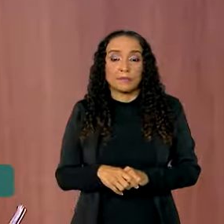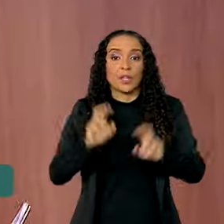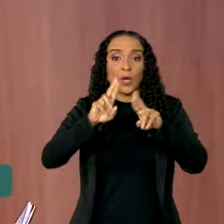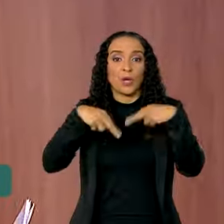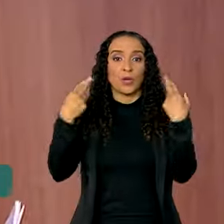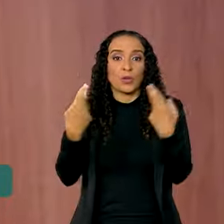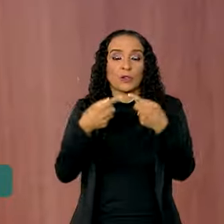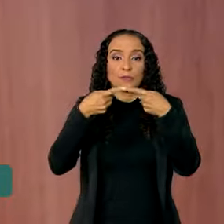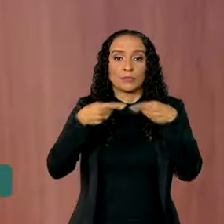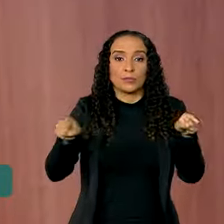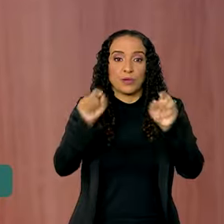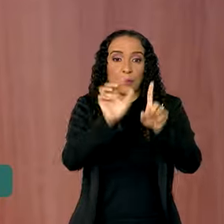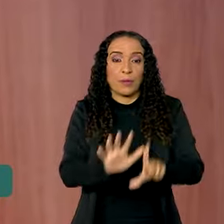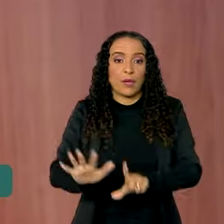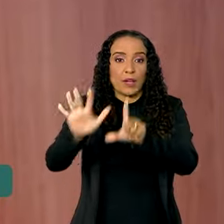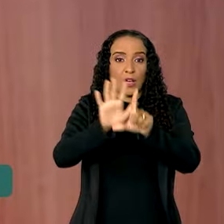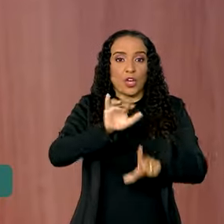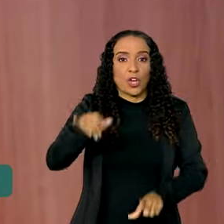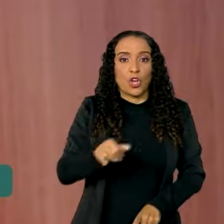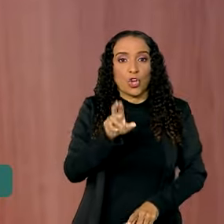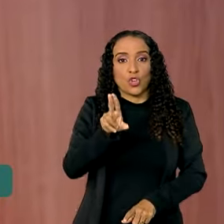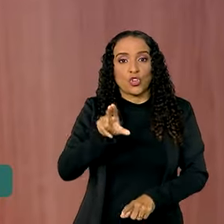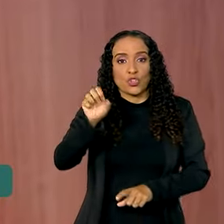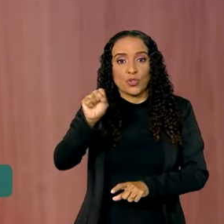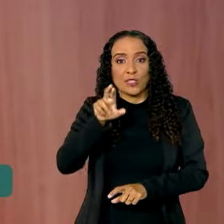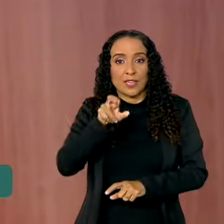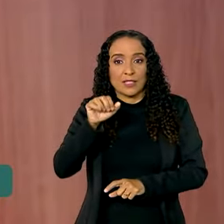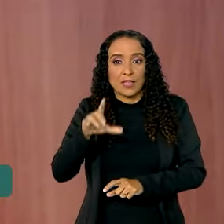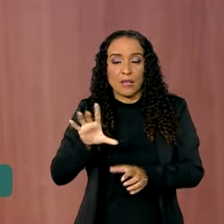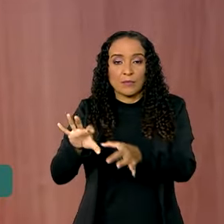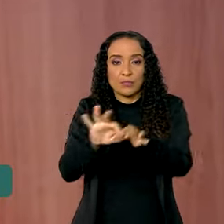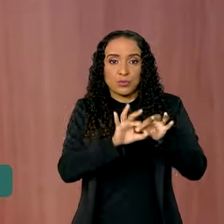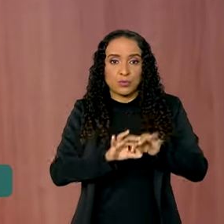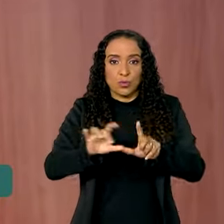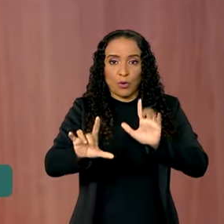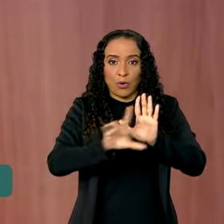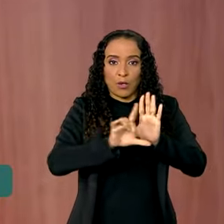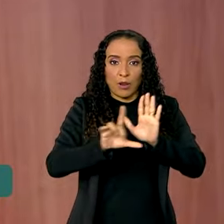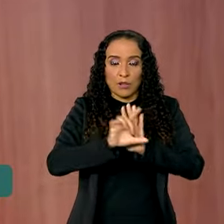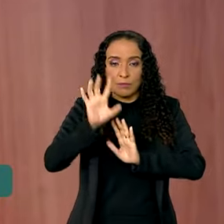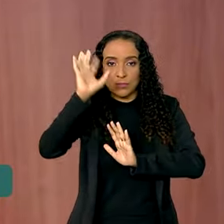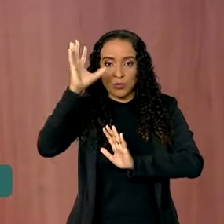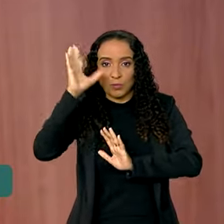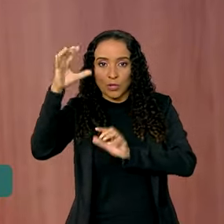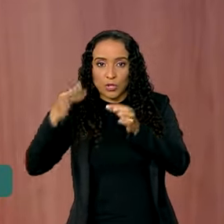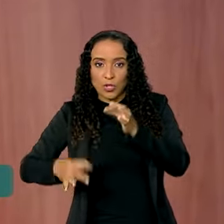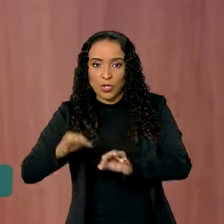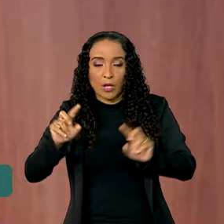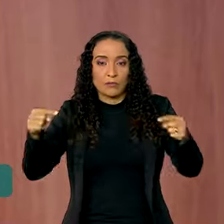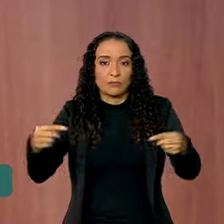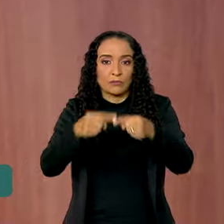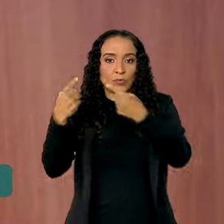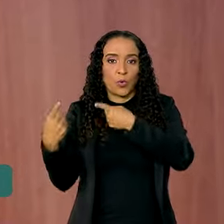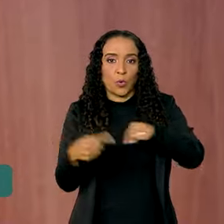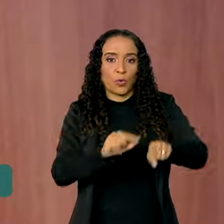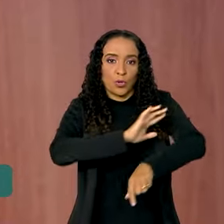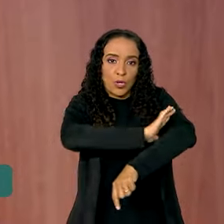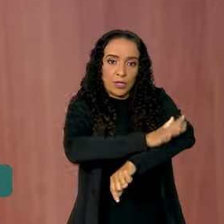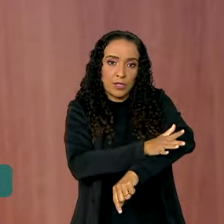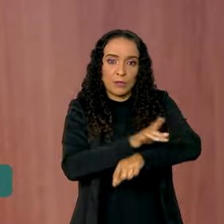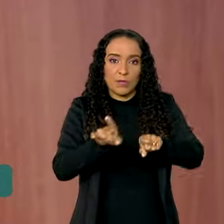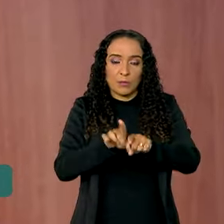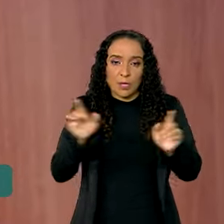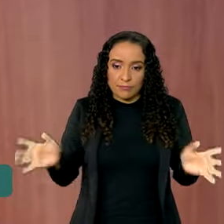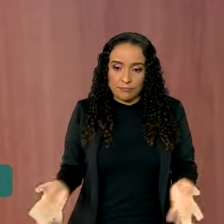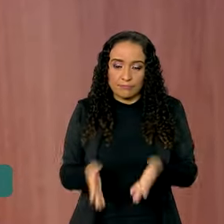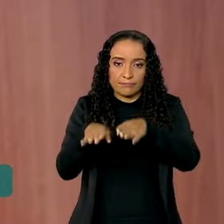encontro, foi lançada a plataforma Júris Racial, que reúne legislação e decisões judiciais relacionadas ao combate ao racismo